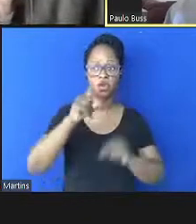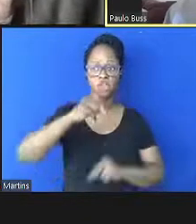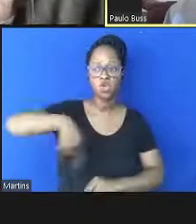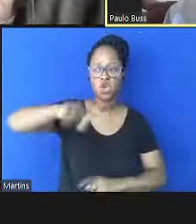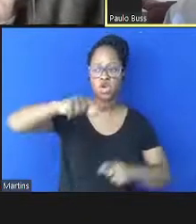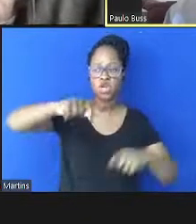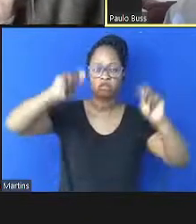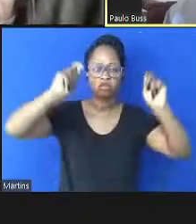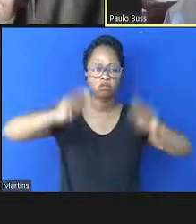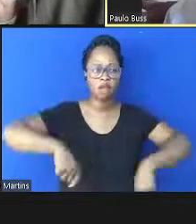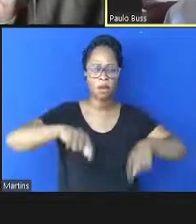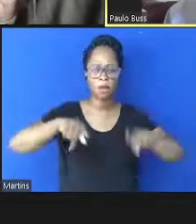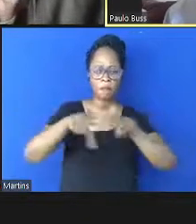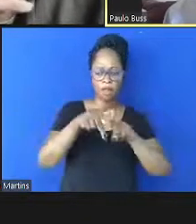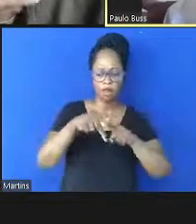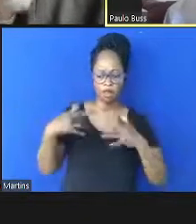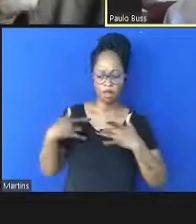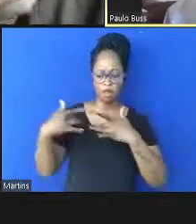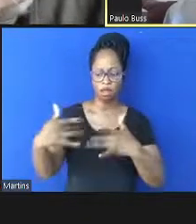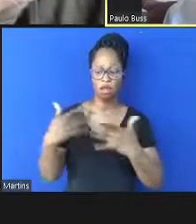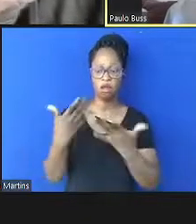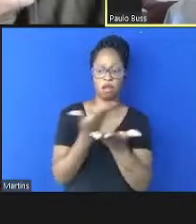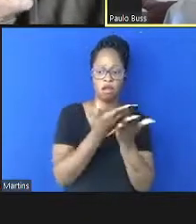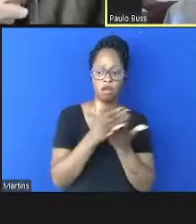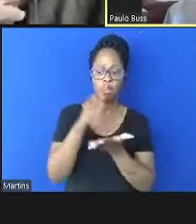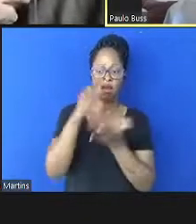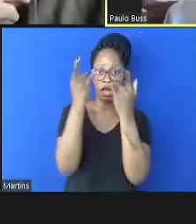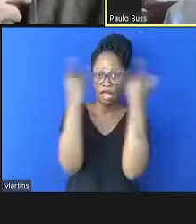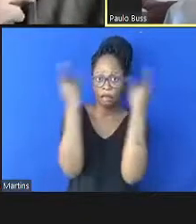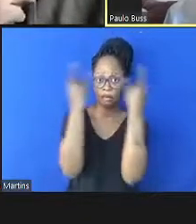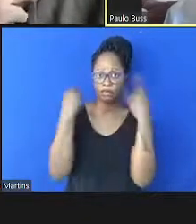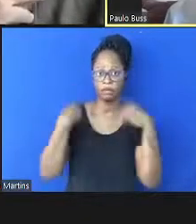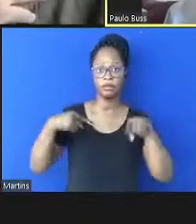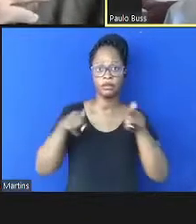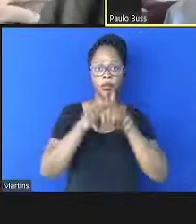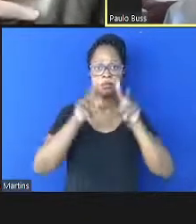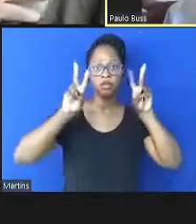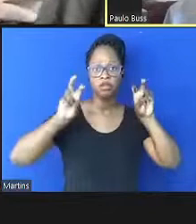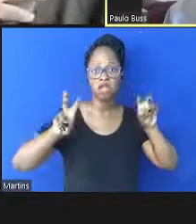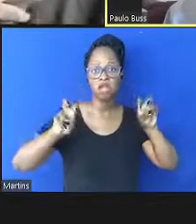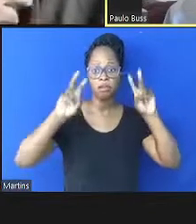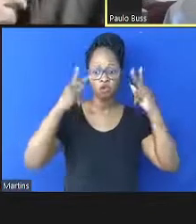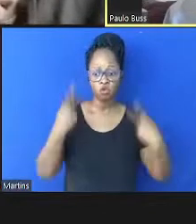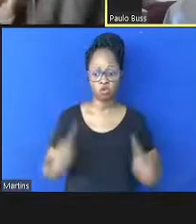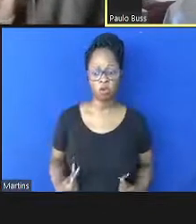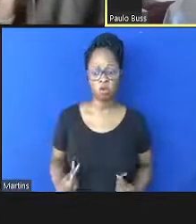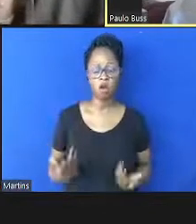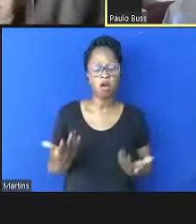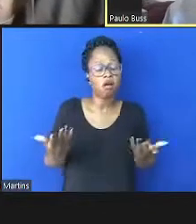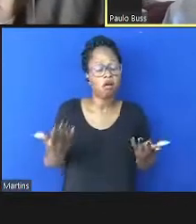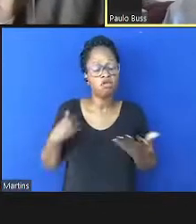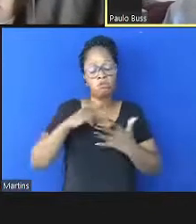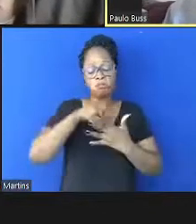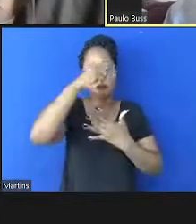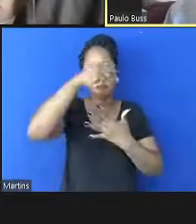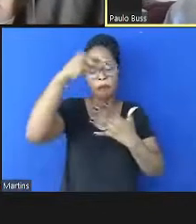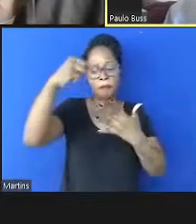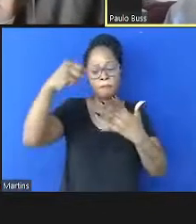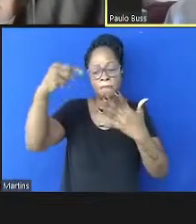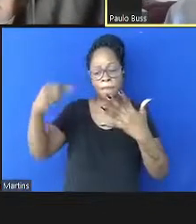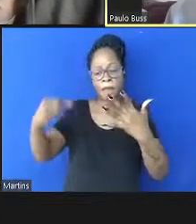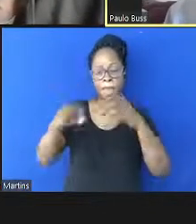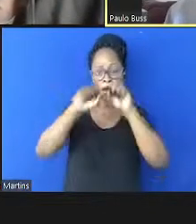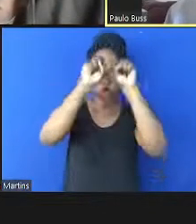filantrocapitalismo, estudamos o tema dos direitos humanos e todos os demais temas que